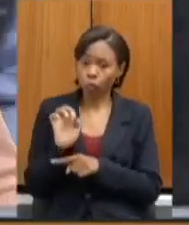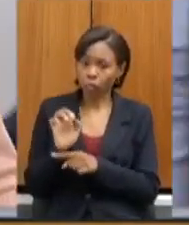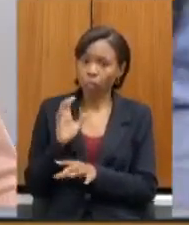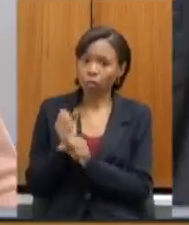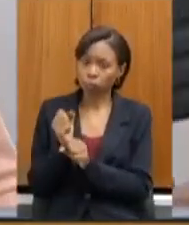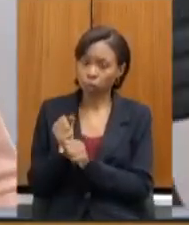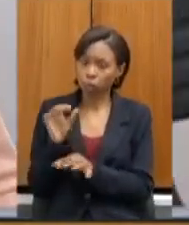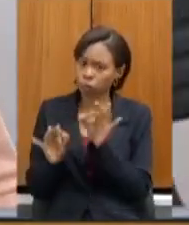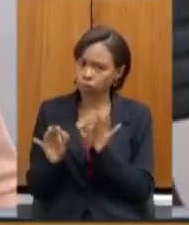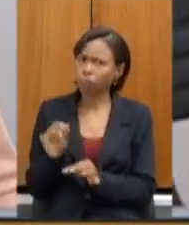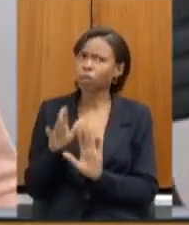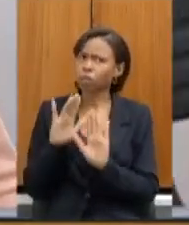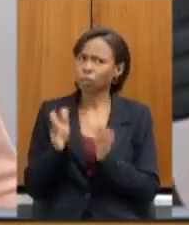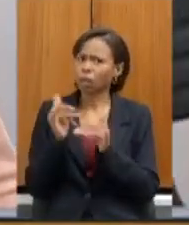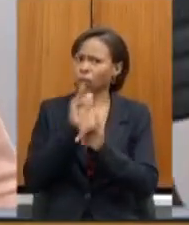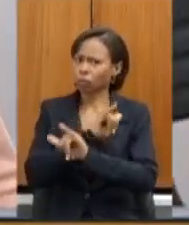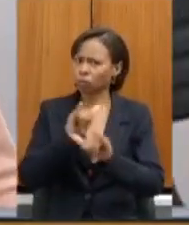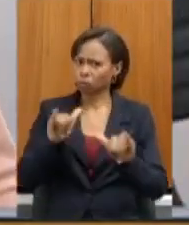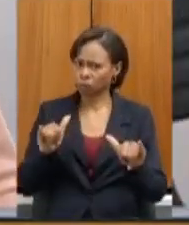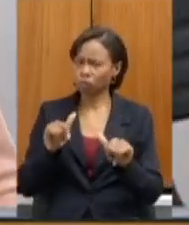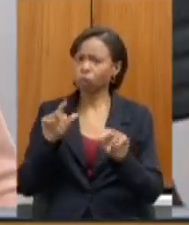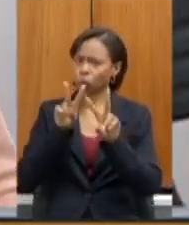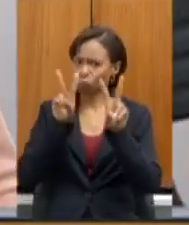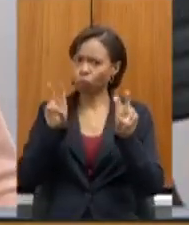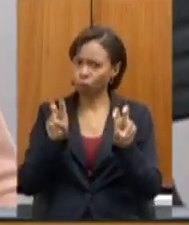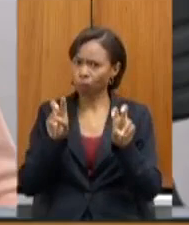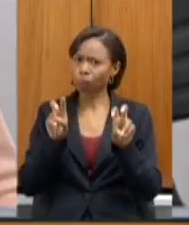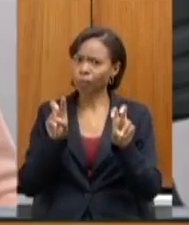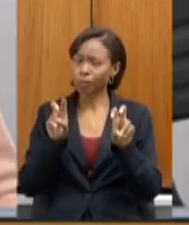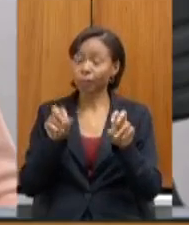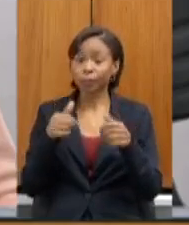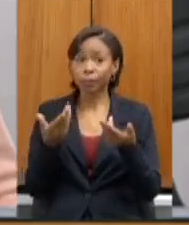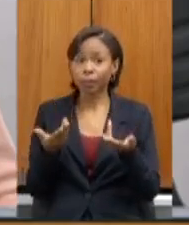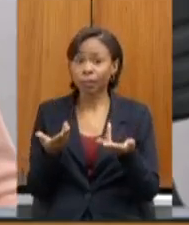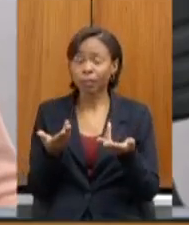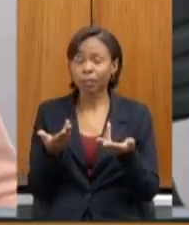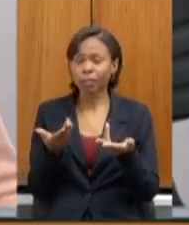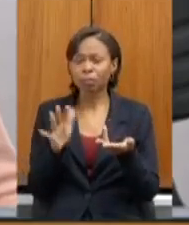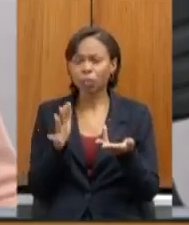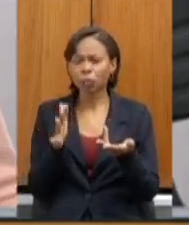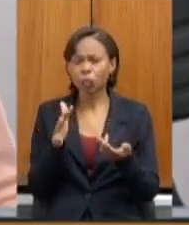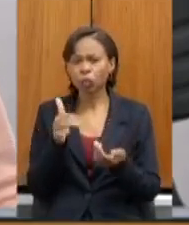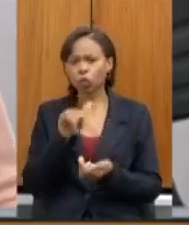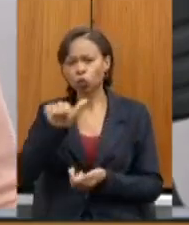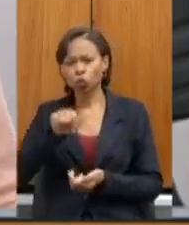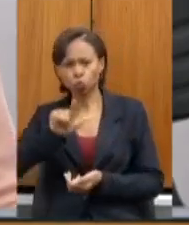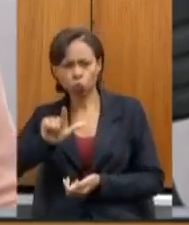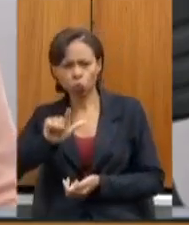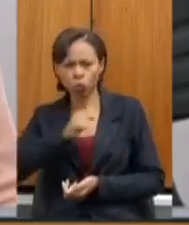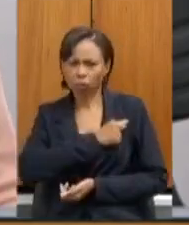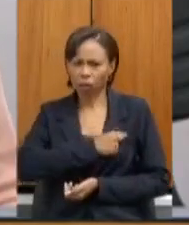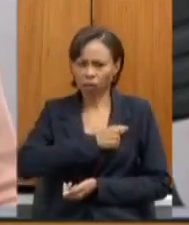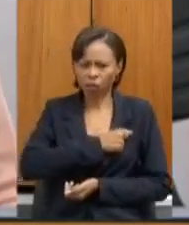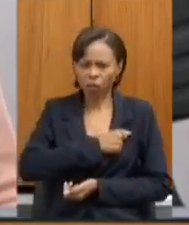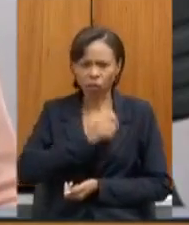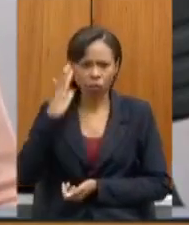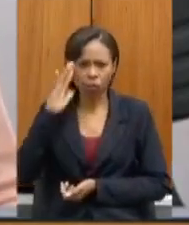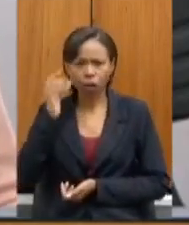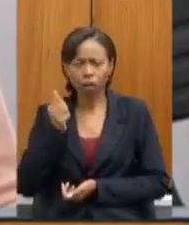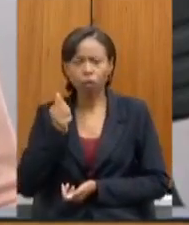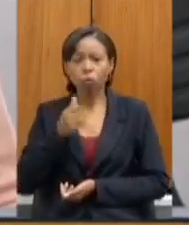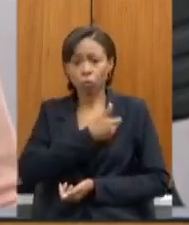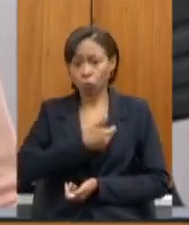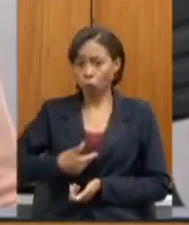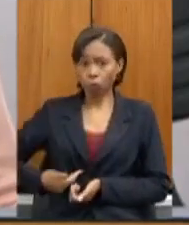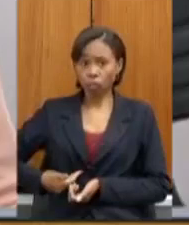a respeito disso e portanto se eu não me engano a partir de julho ou agosto o governo do estado já